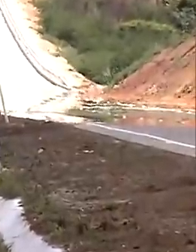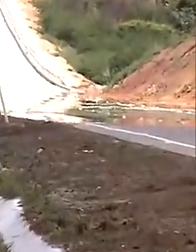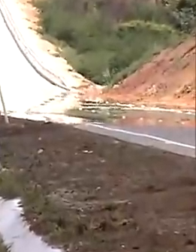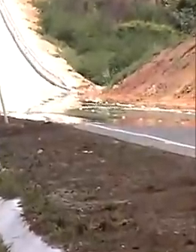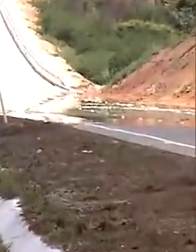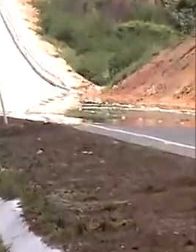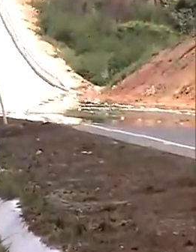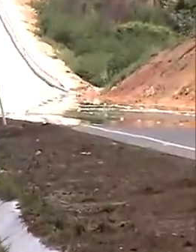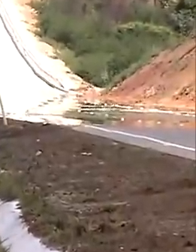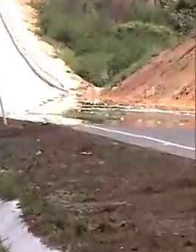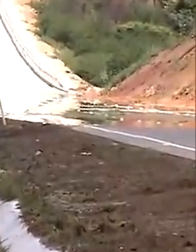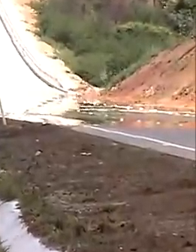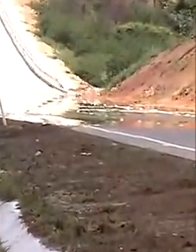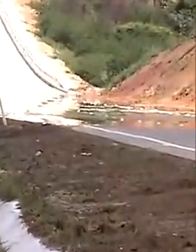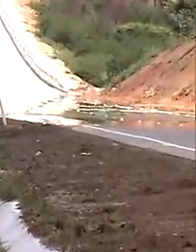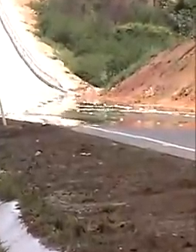Boa segunda-feira.